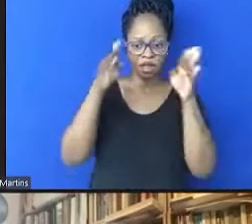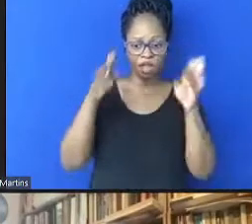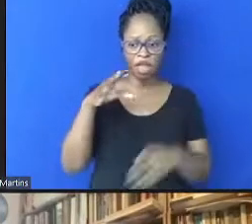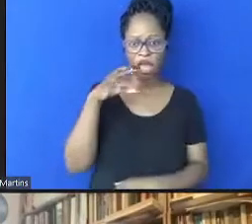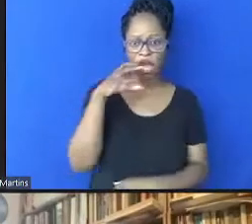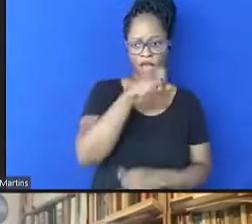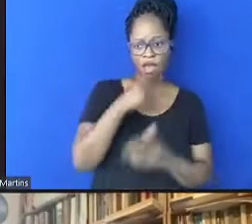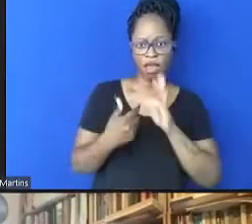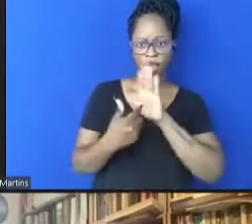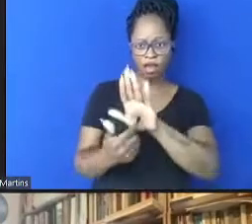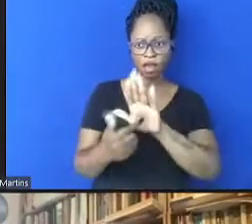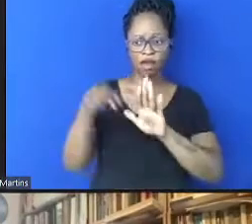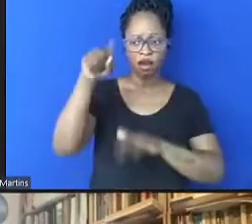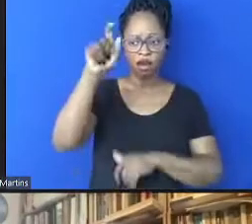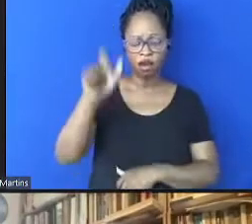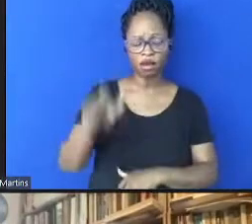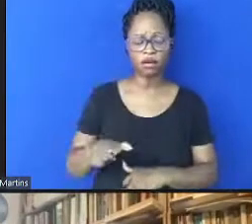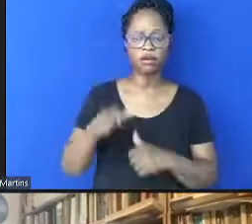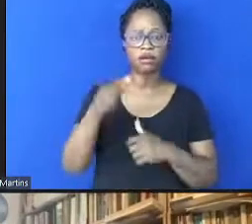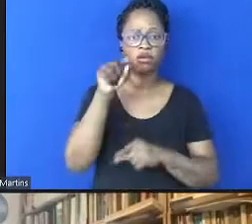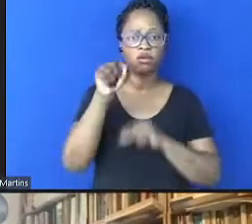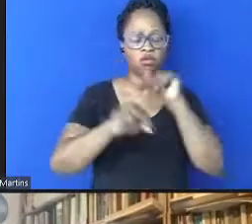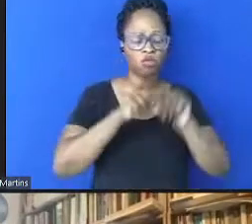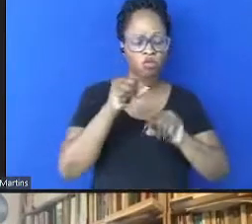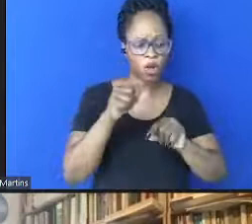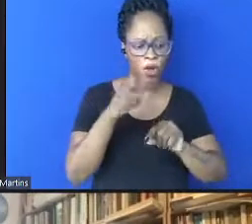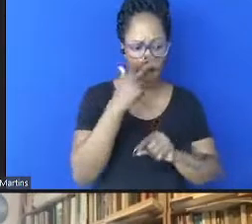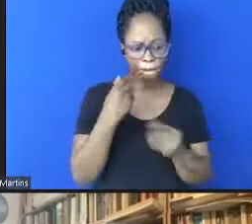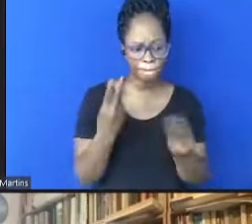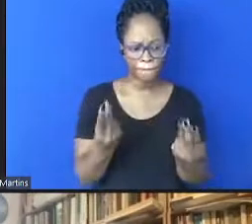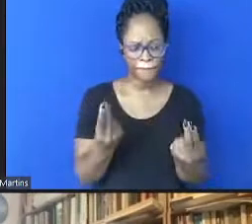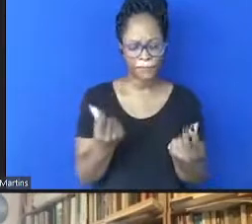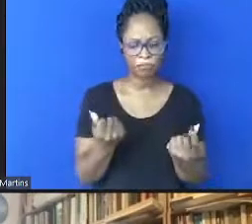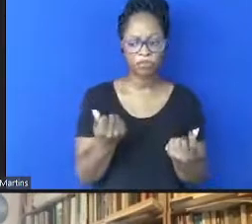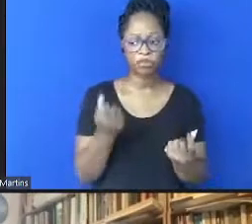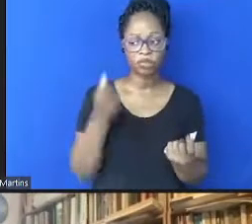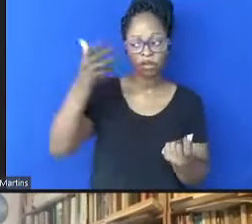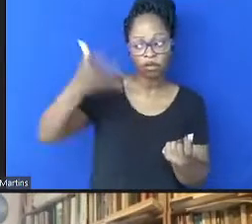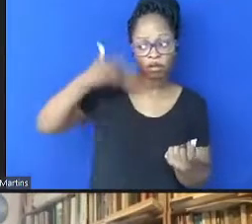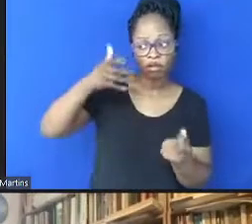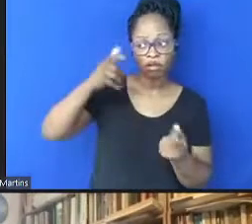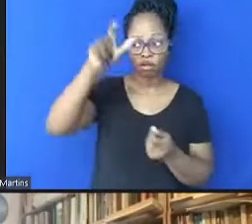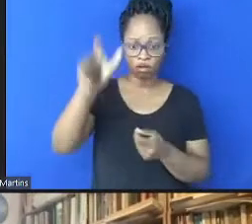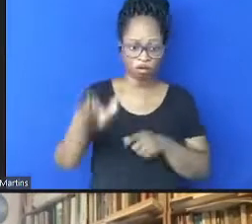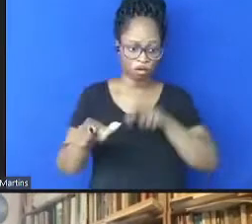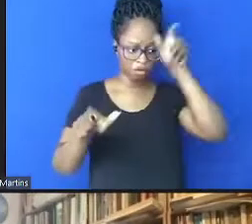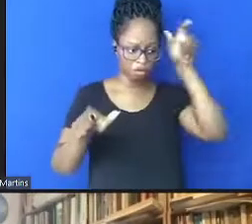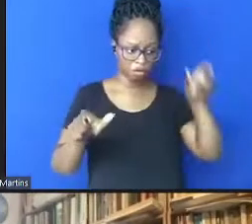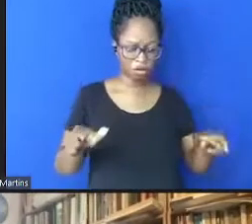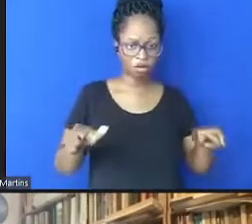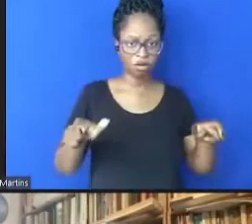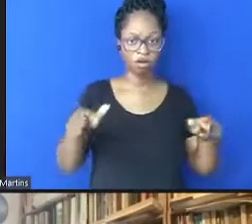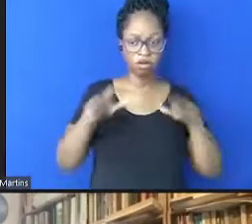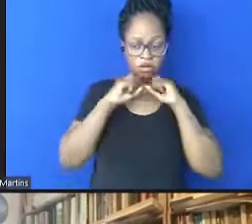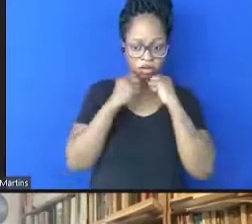apresentar-vos os dois palestrantes deste dia.